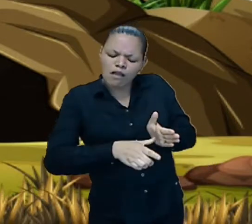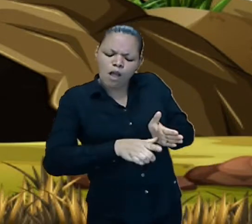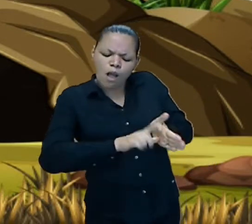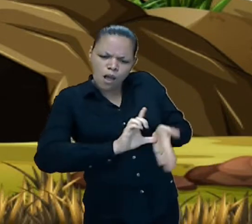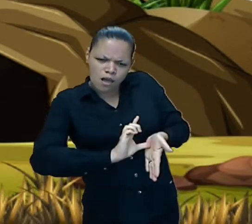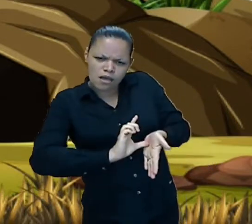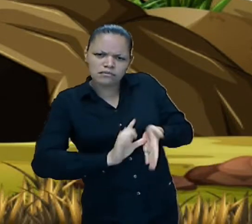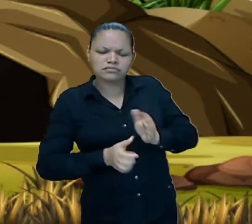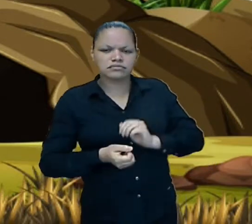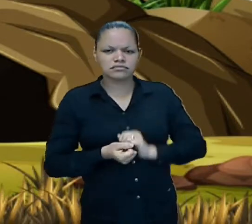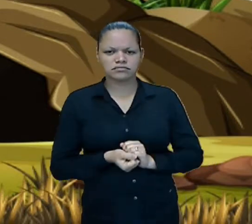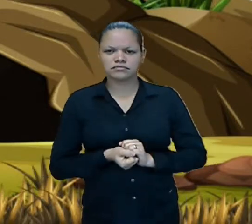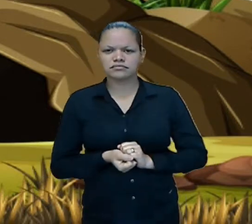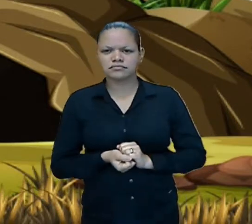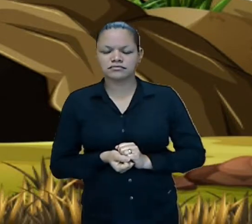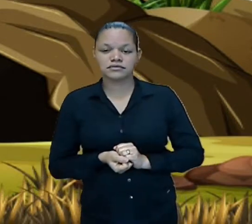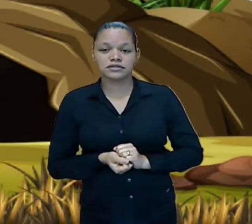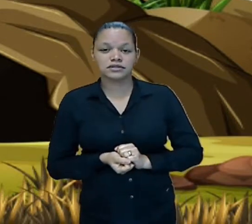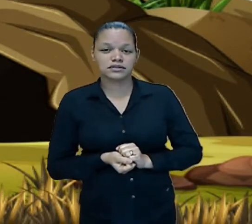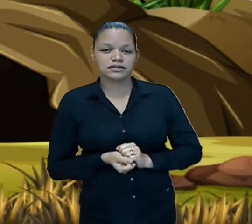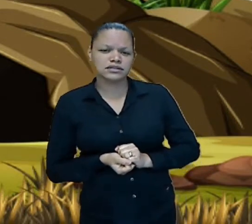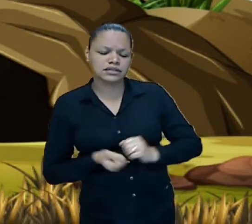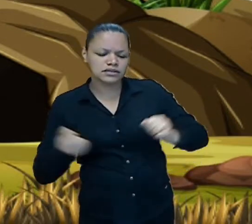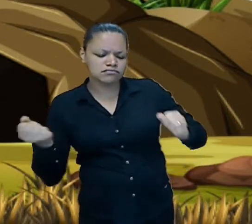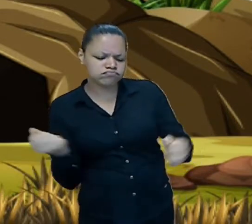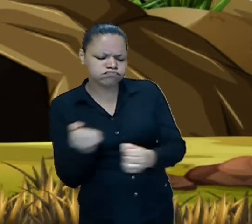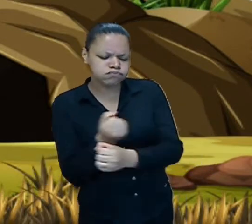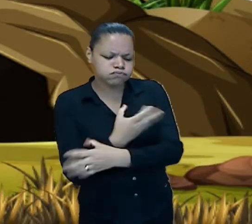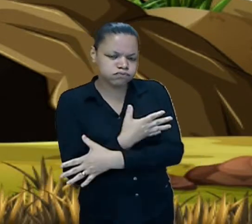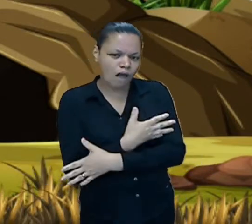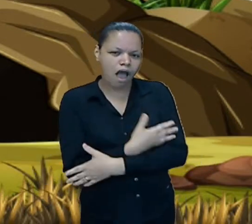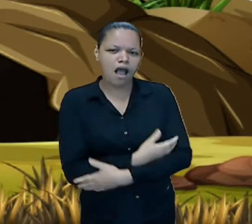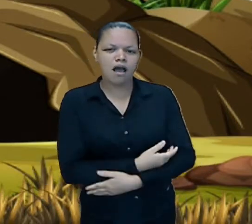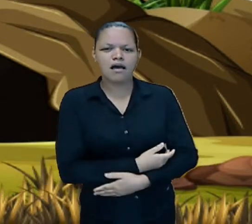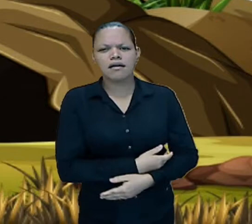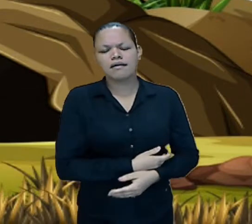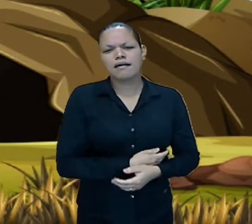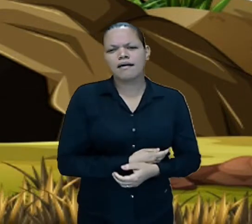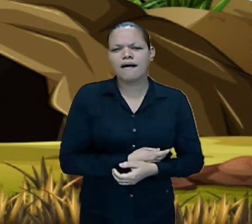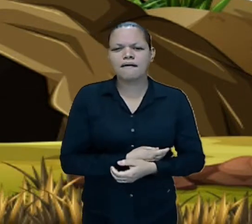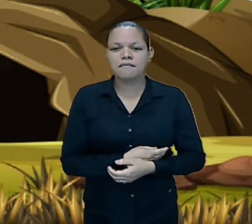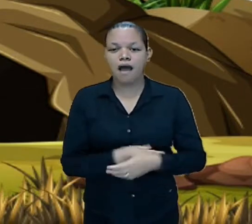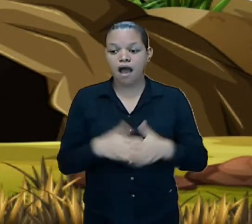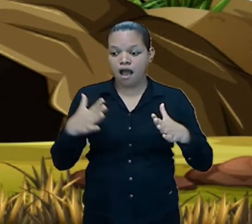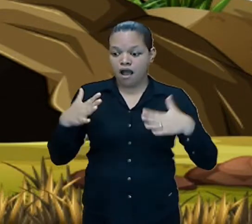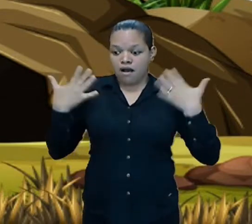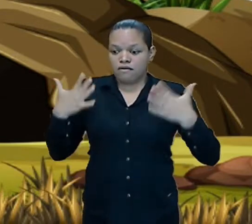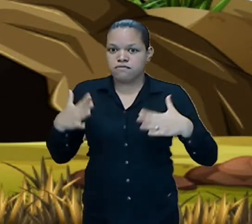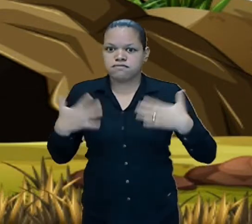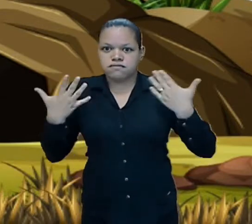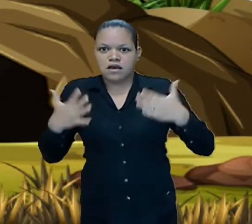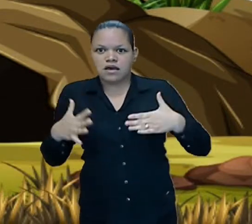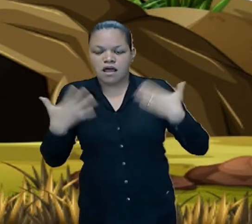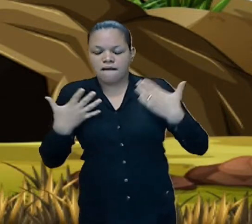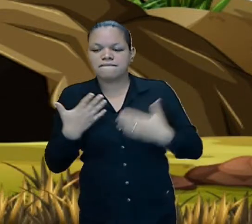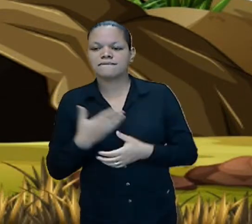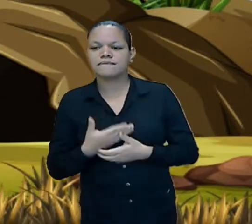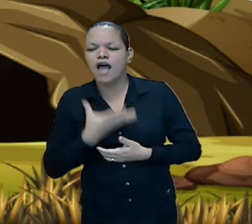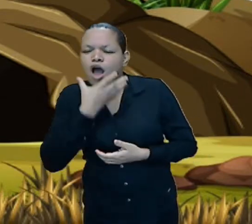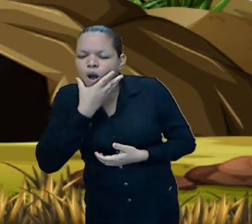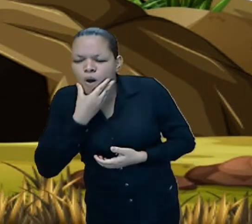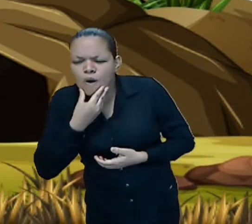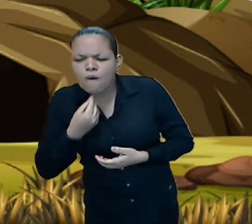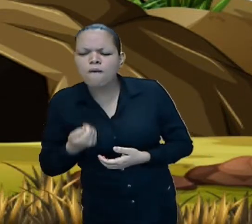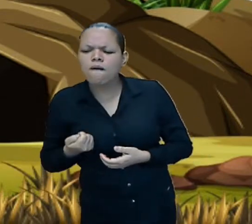o carteiro bateu de novo na porta do monstro monstruoso no alto da montanha montanhosa